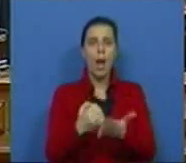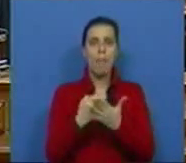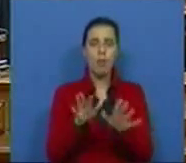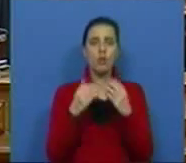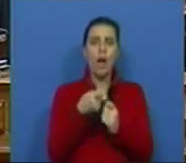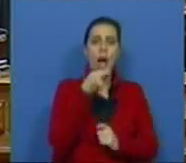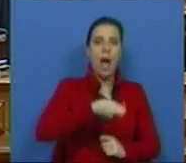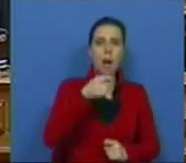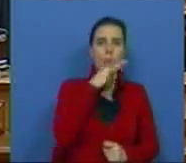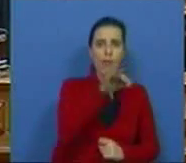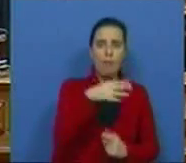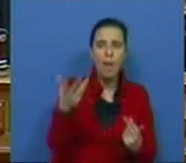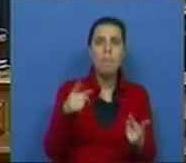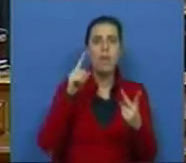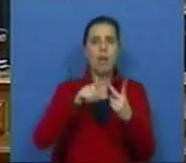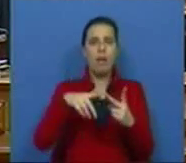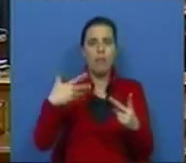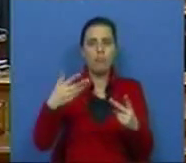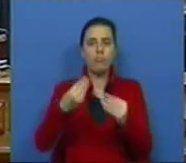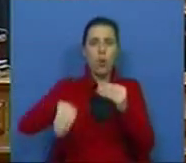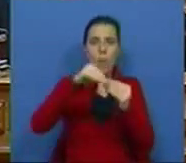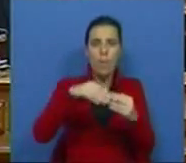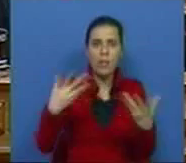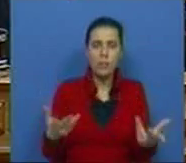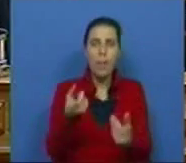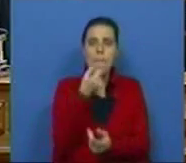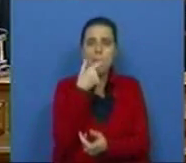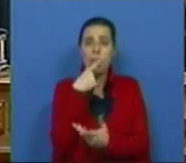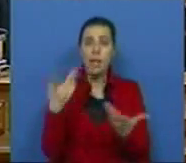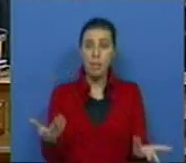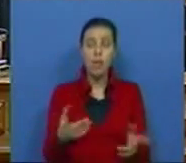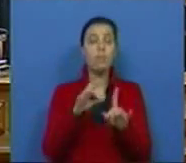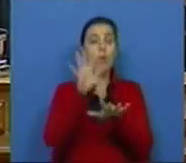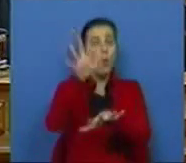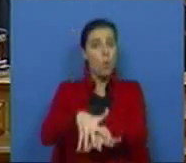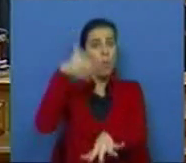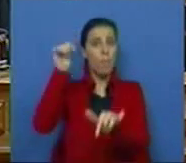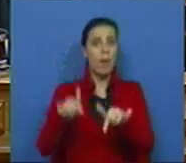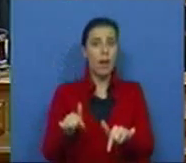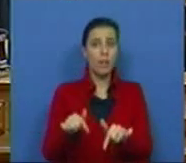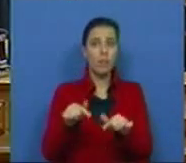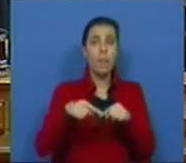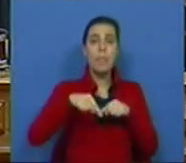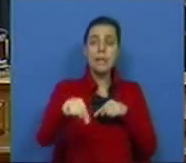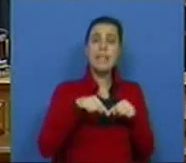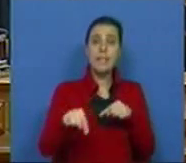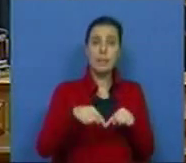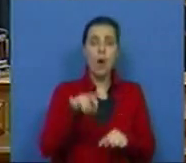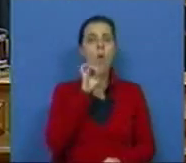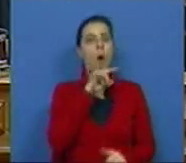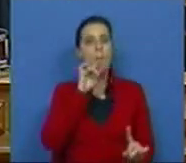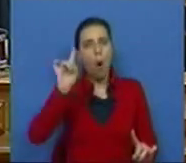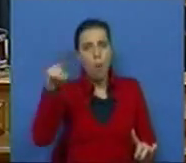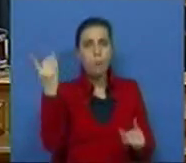do abono de família à compartilhação dos medicamentos. O Parlamento teve nesta semana uma